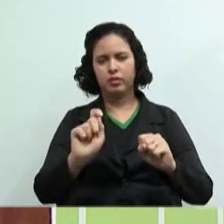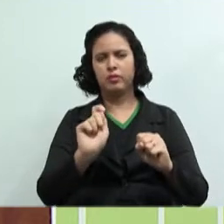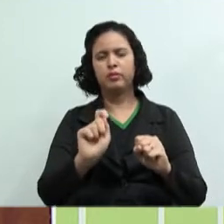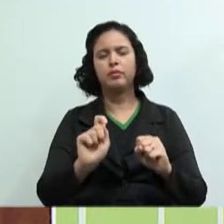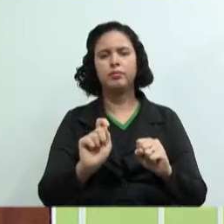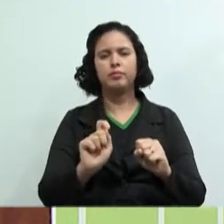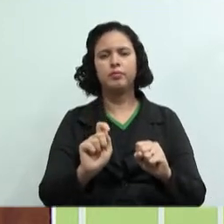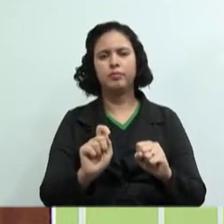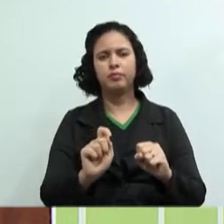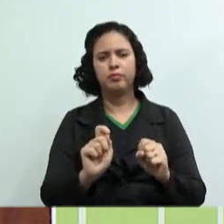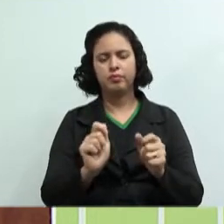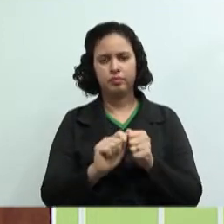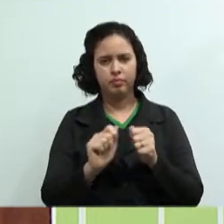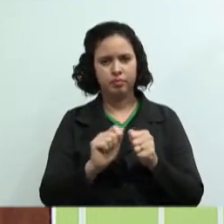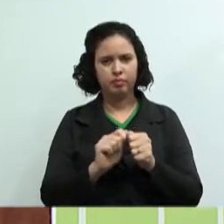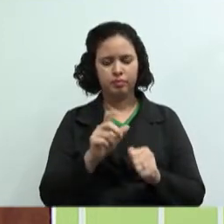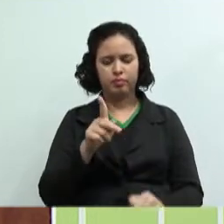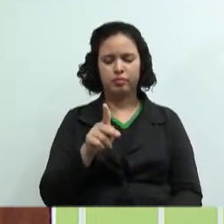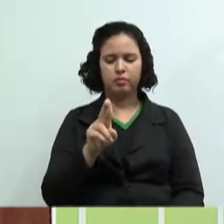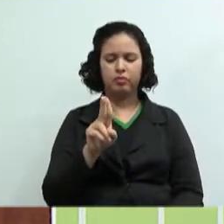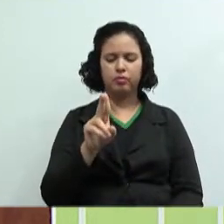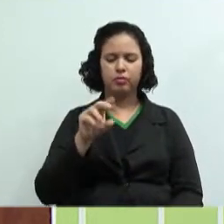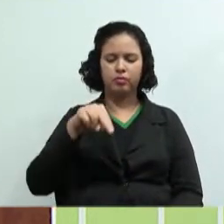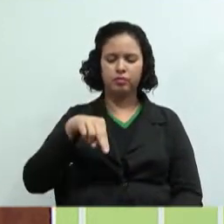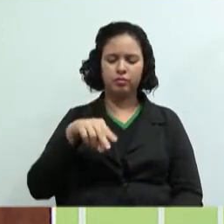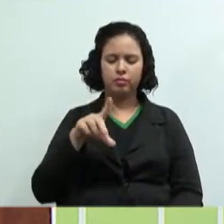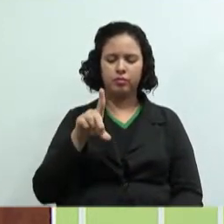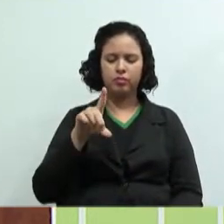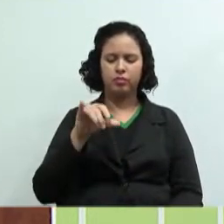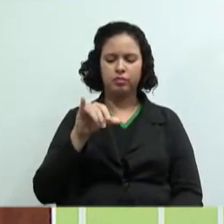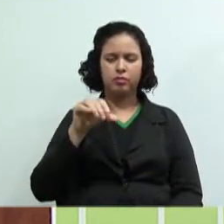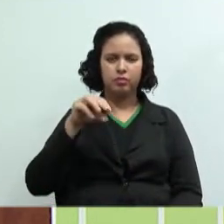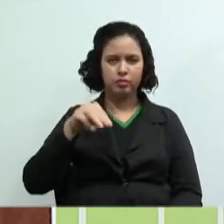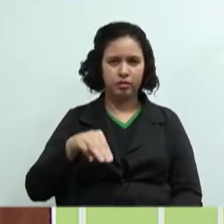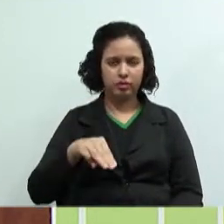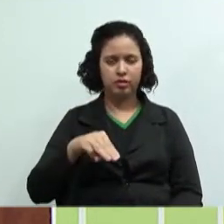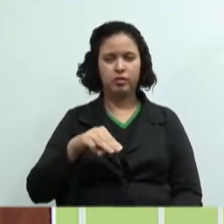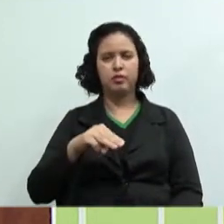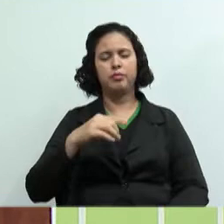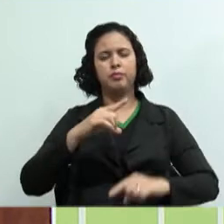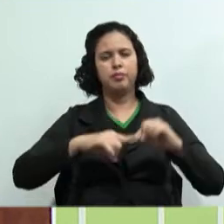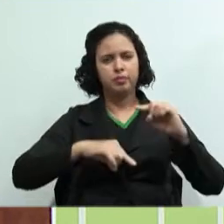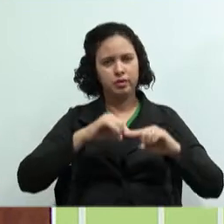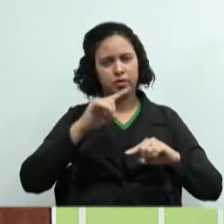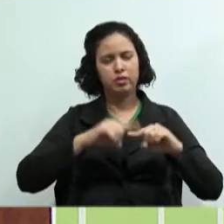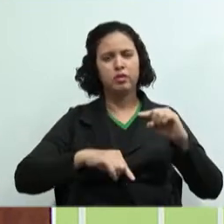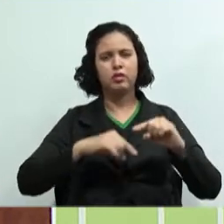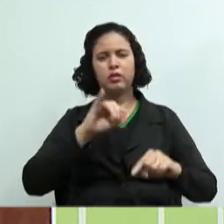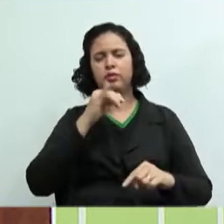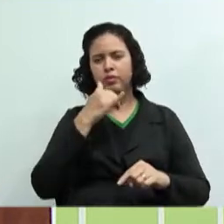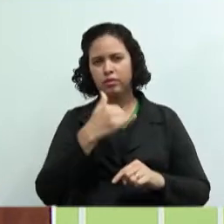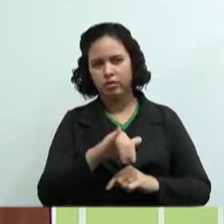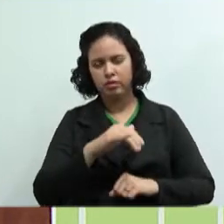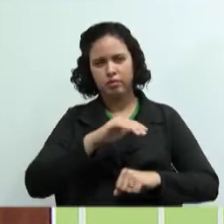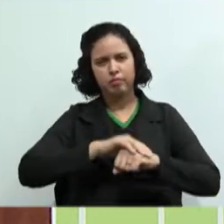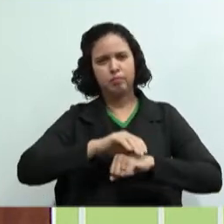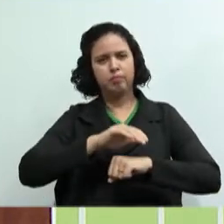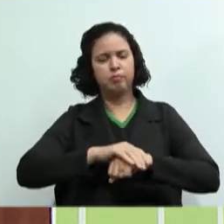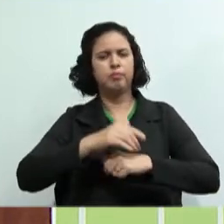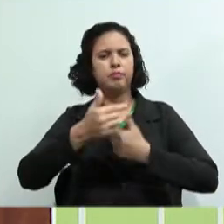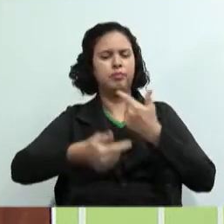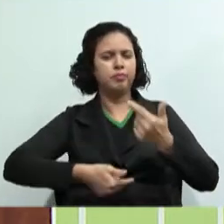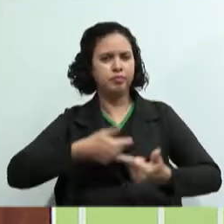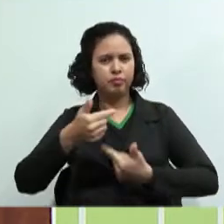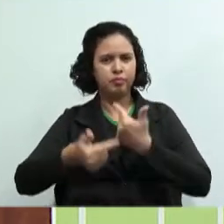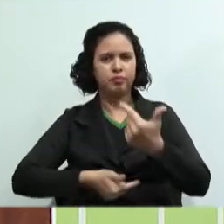do meu pudim, os custos com material, mão de obra, gás, energia, por cada produto foi